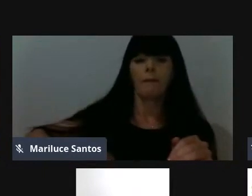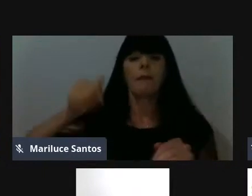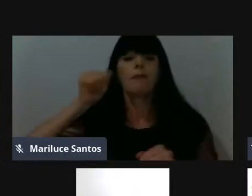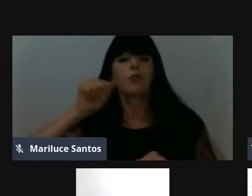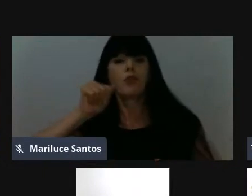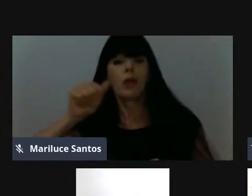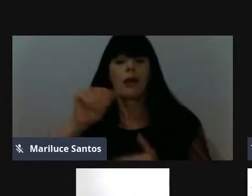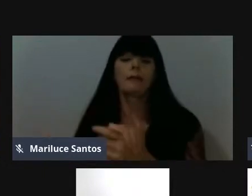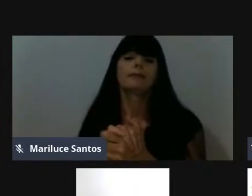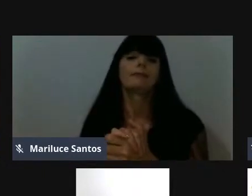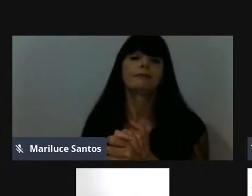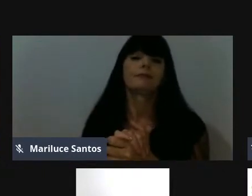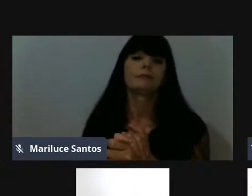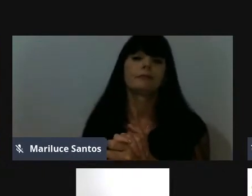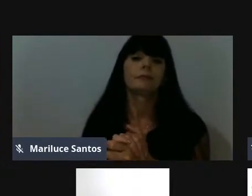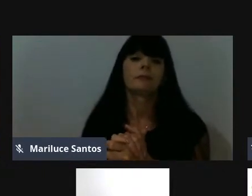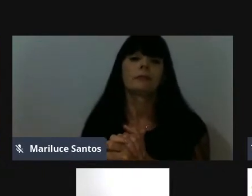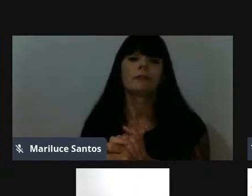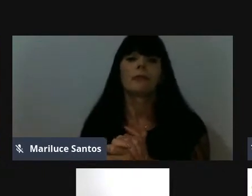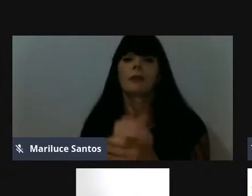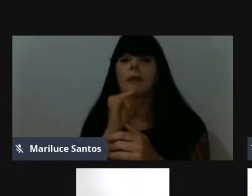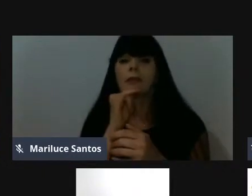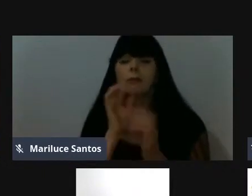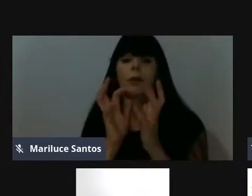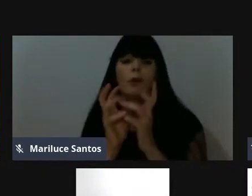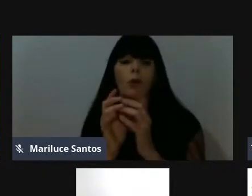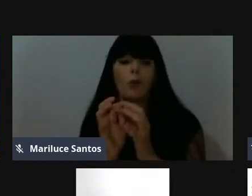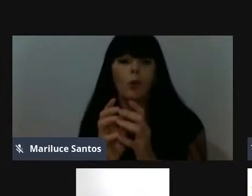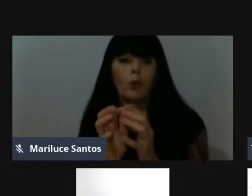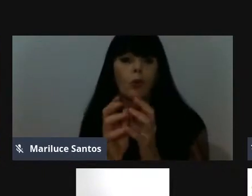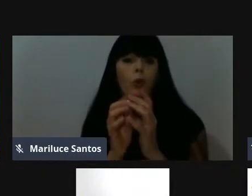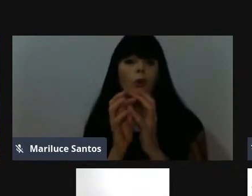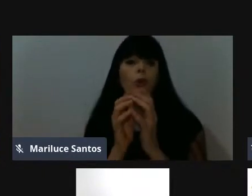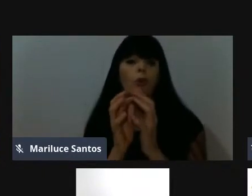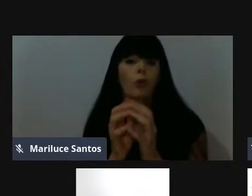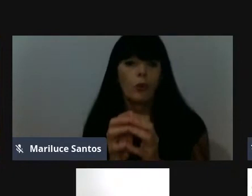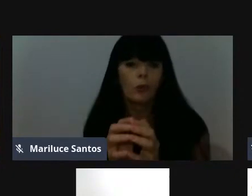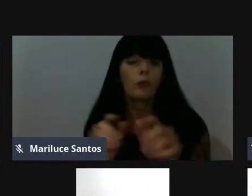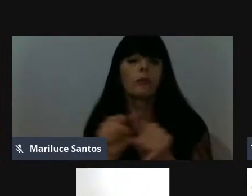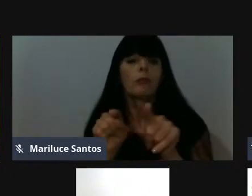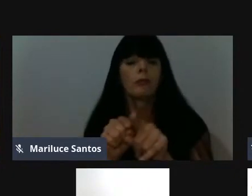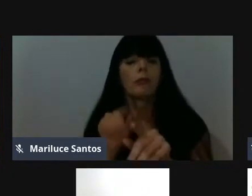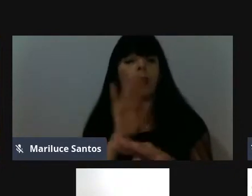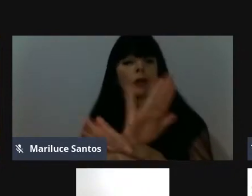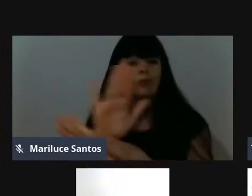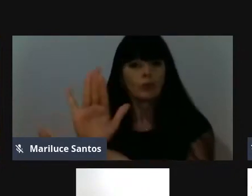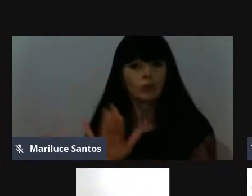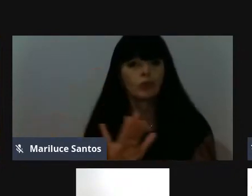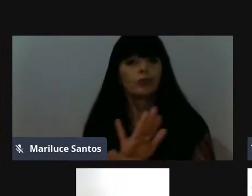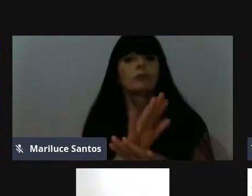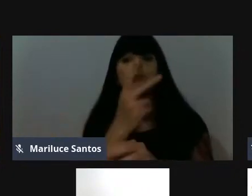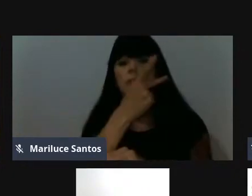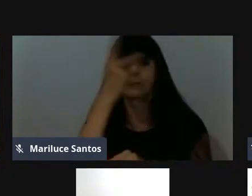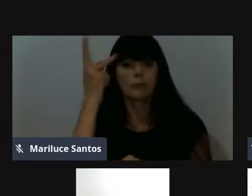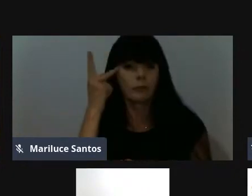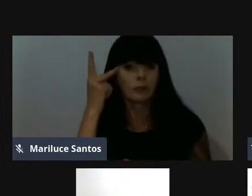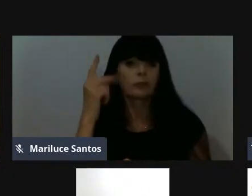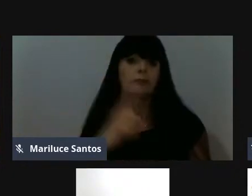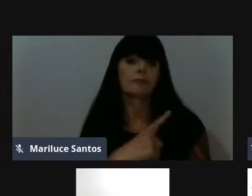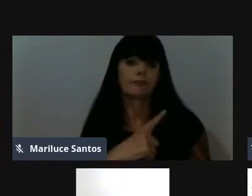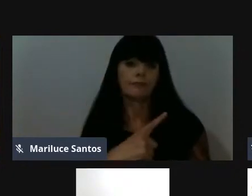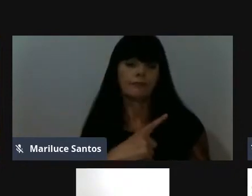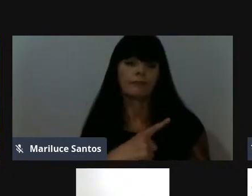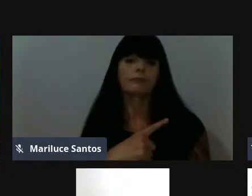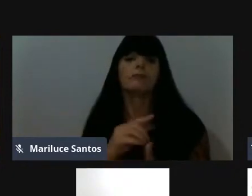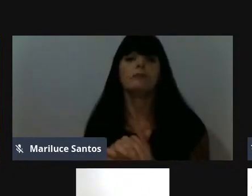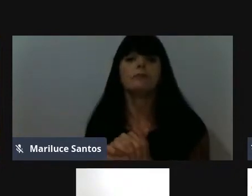instituir o símbolo mundial do autismo, né, de atendimentos preferenciais aos, como